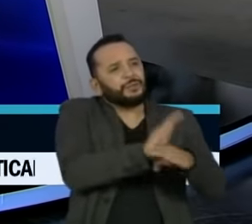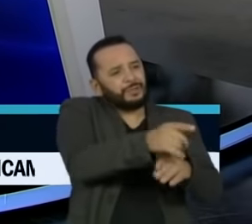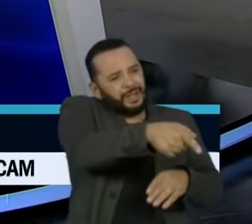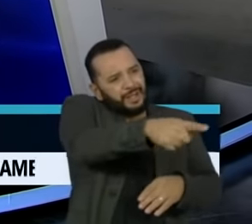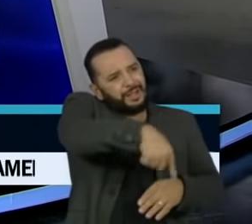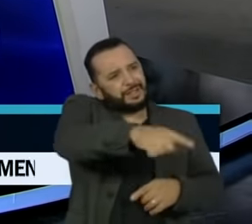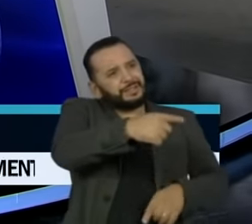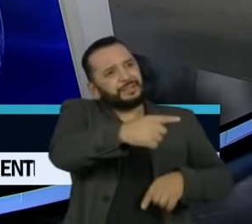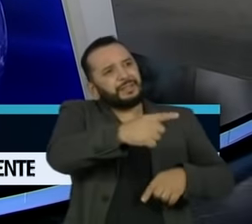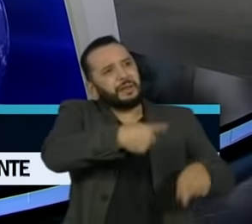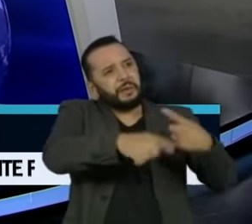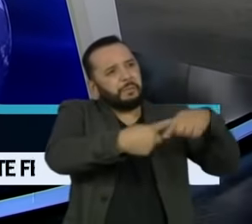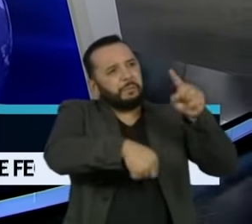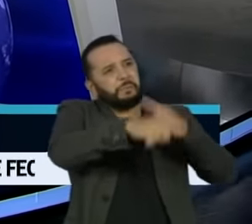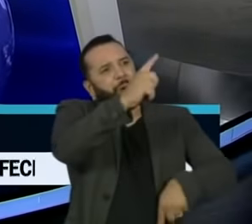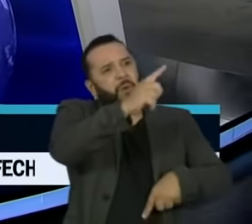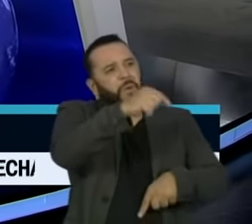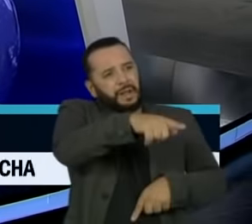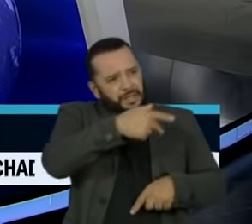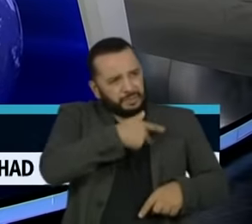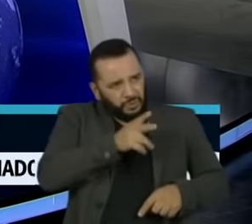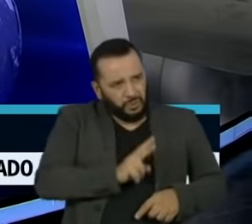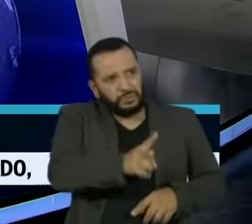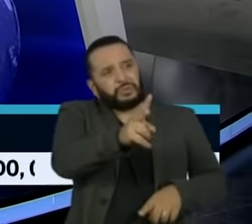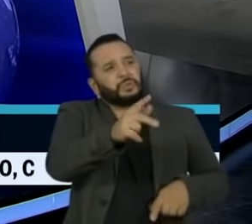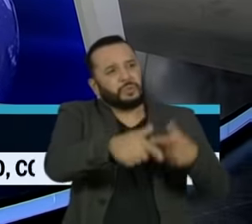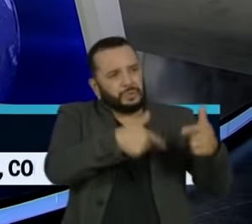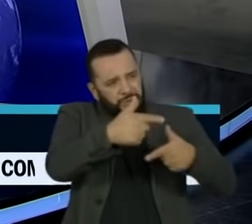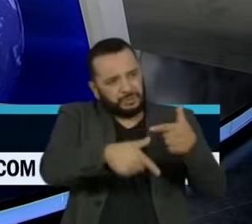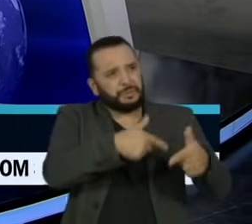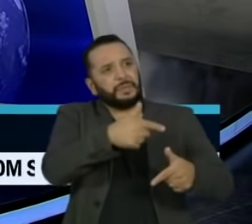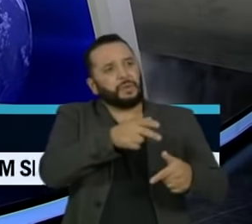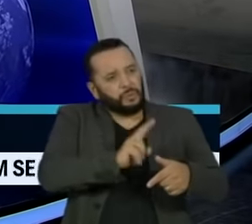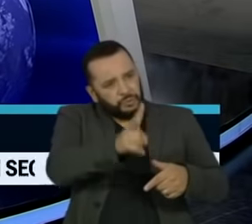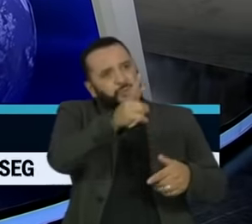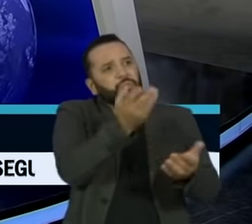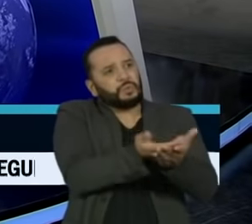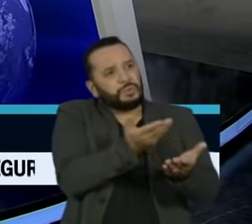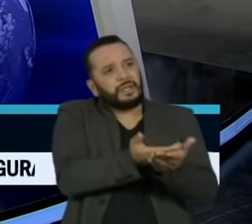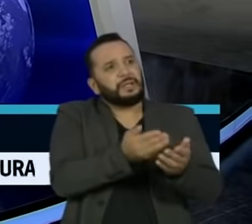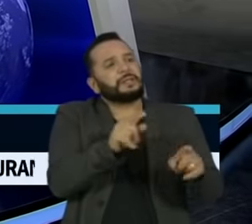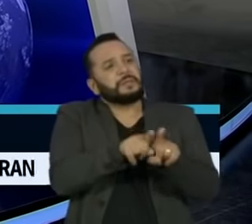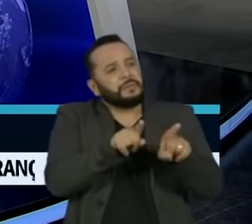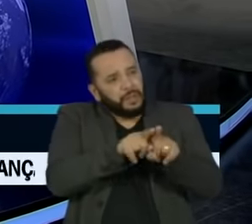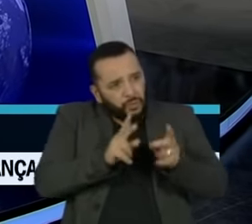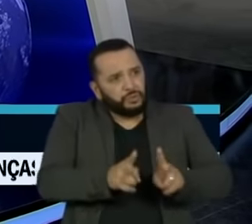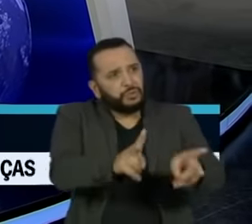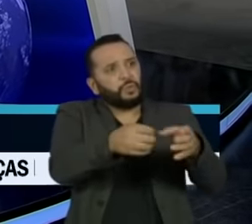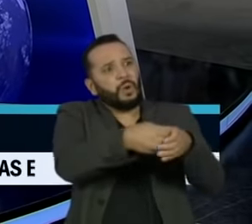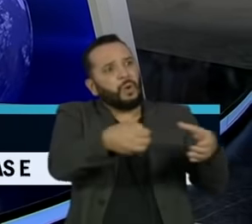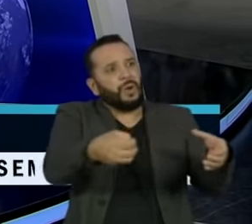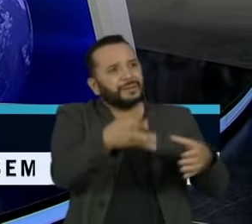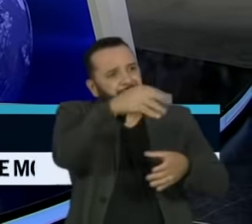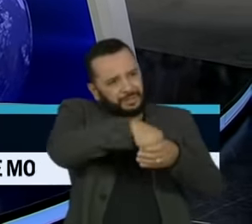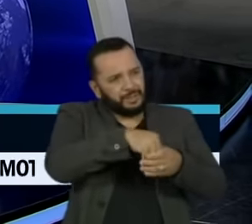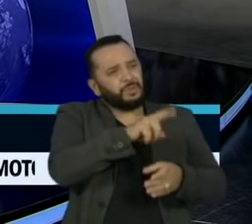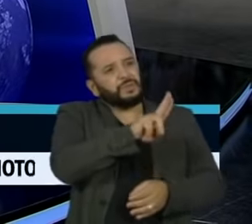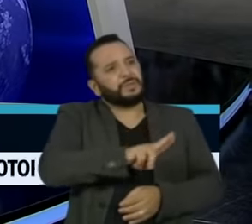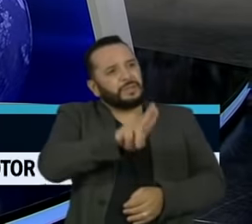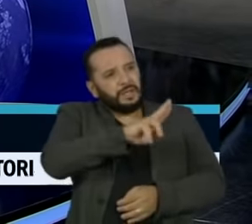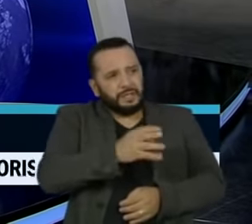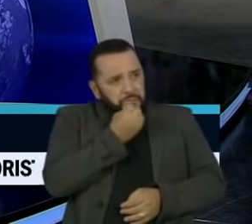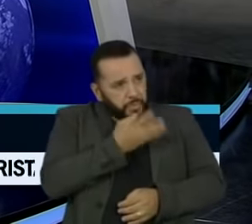e como costuma ser a permanência de cotistas no ambiente acadêmico? Olha, imaginemos a